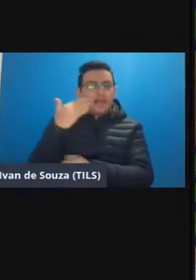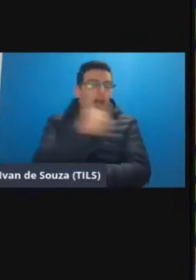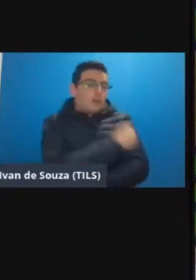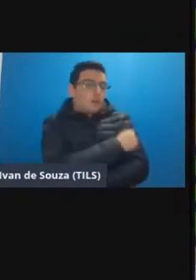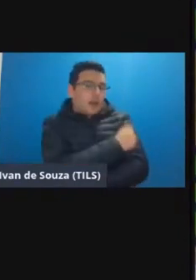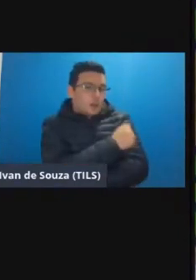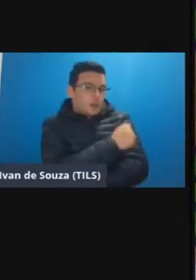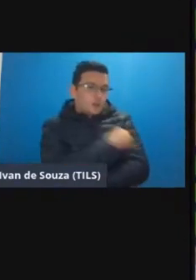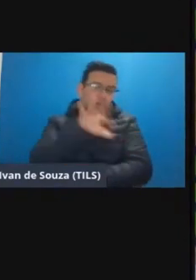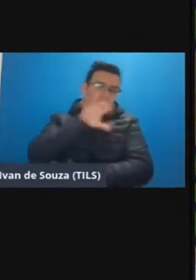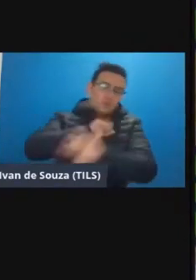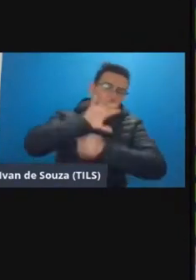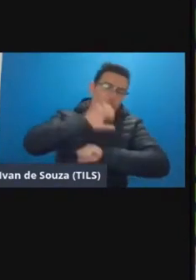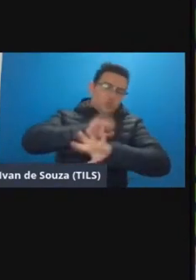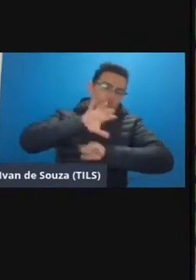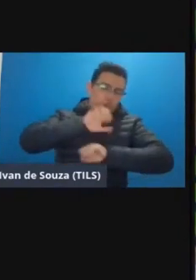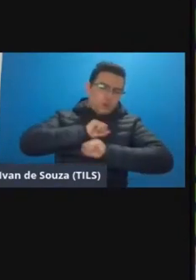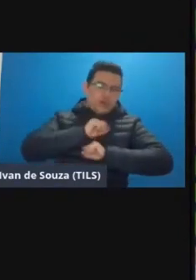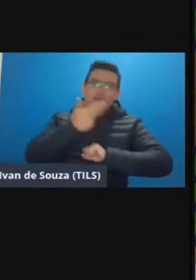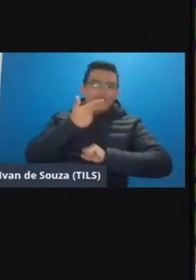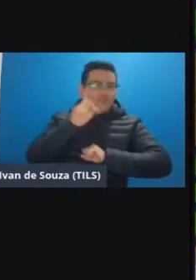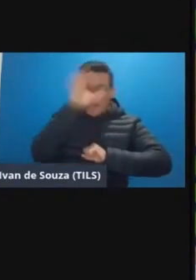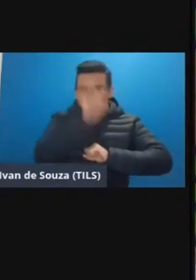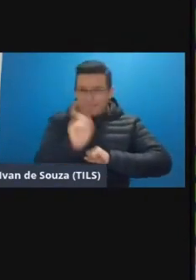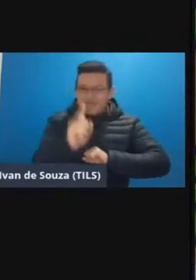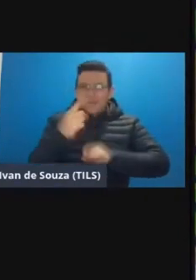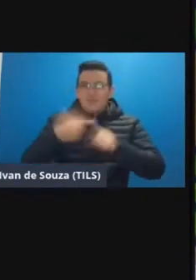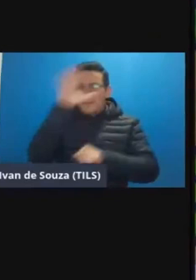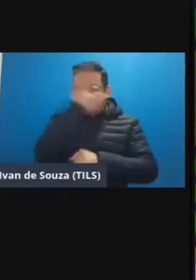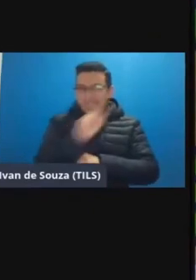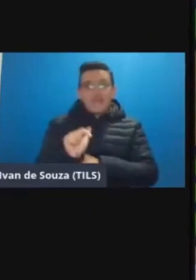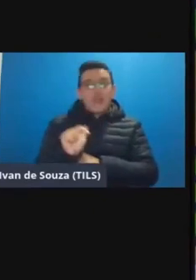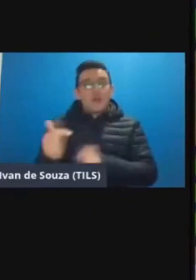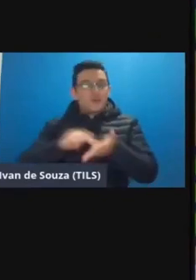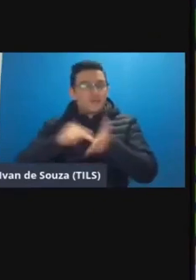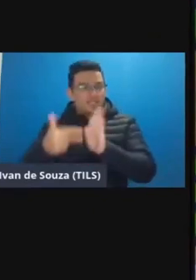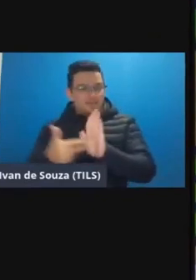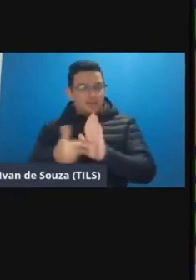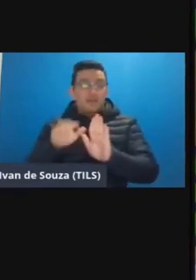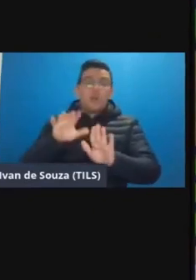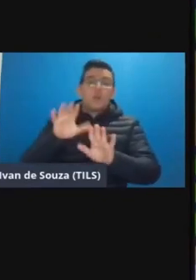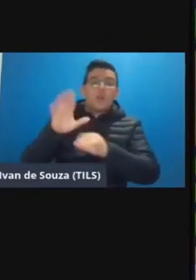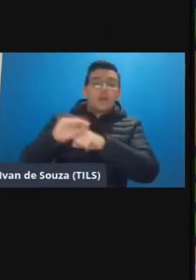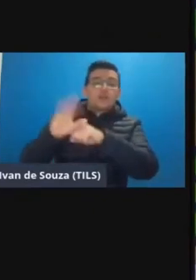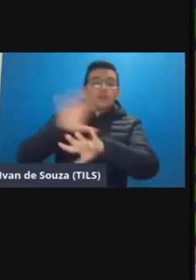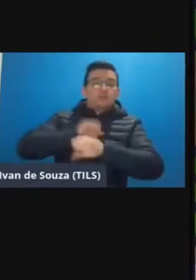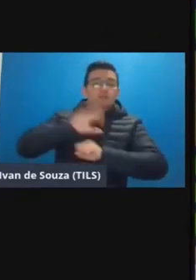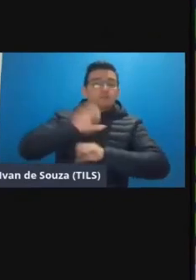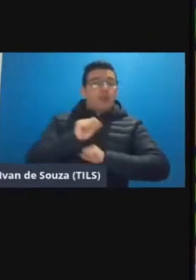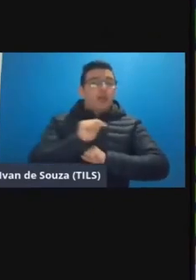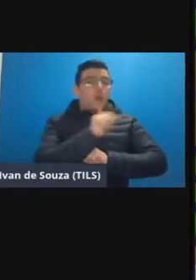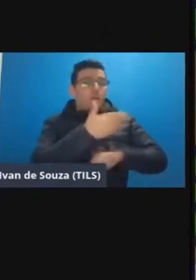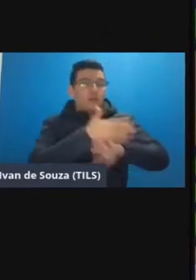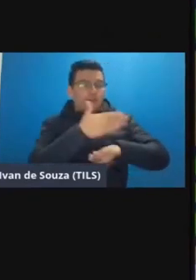absorve conhecimento né não vou nem falar que aprende porque aprendizado para mim tem outro sentido então que absorve esse conhecimento é outra prática